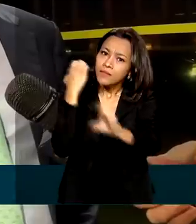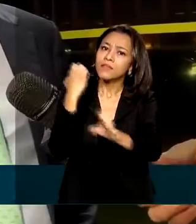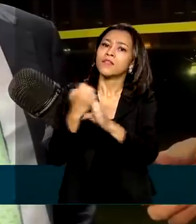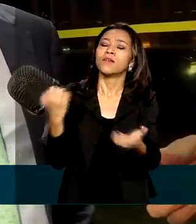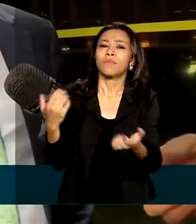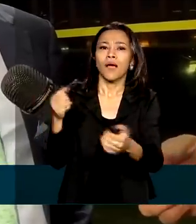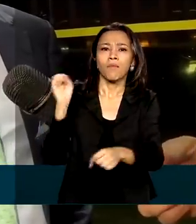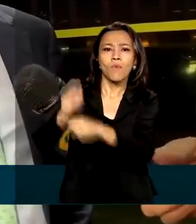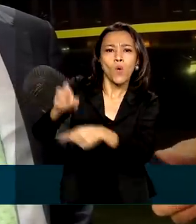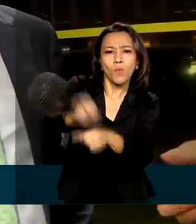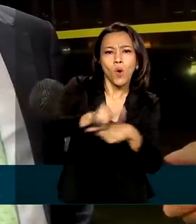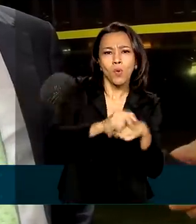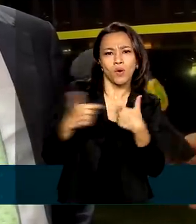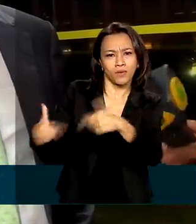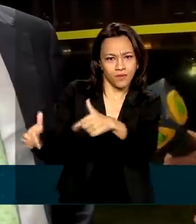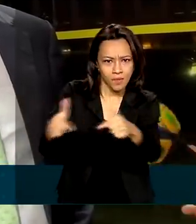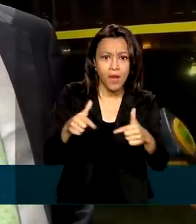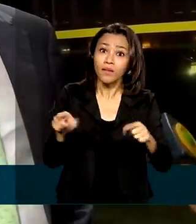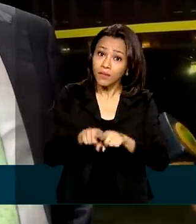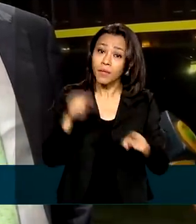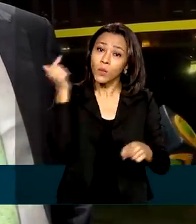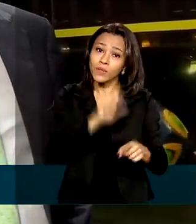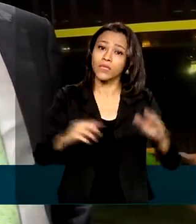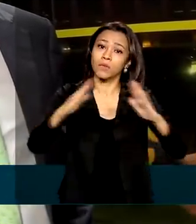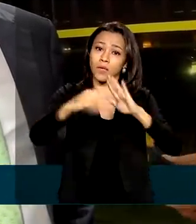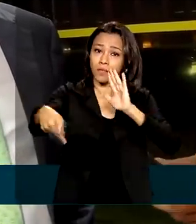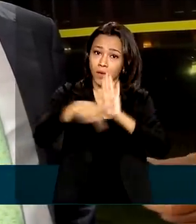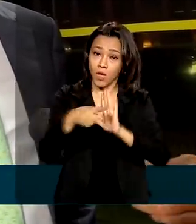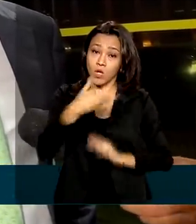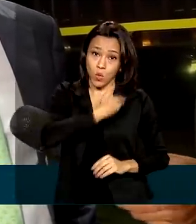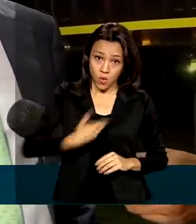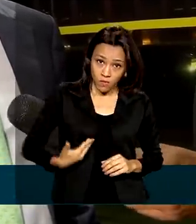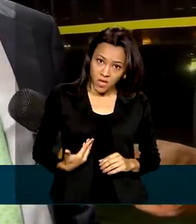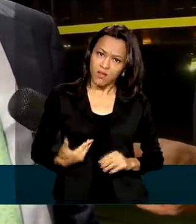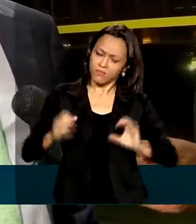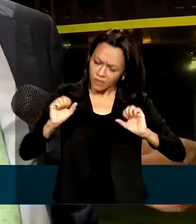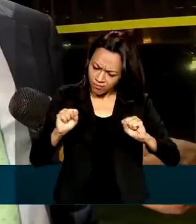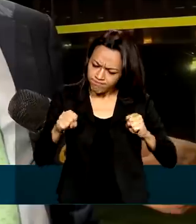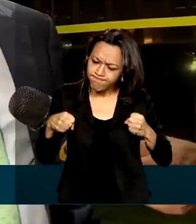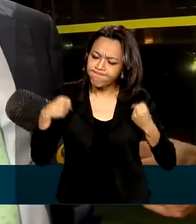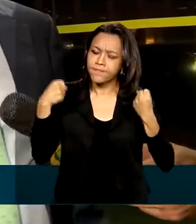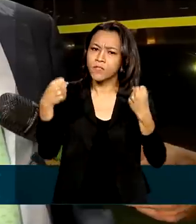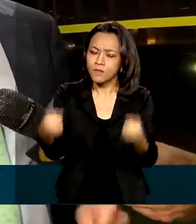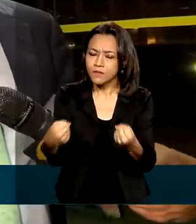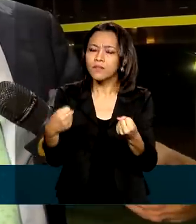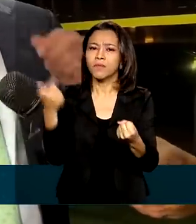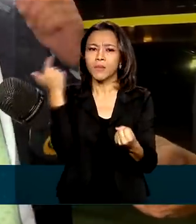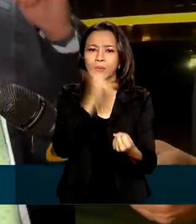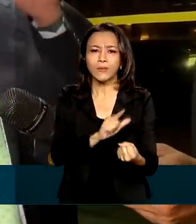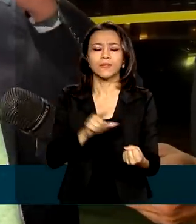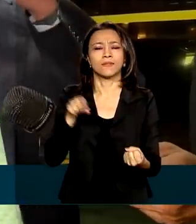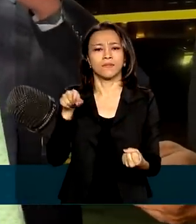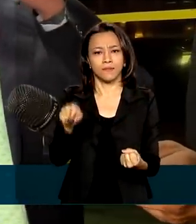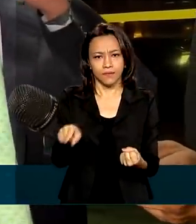déficit habitacional. E o governo está empenhado em manter essa pegada e, de uma forma, inclusive,